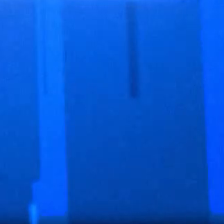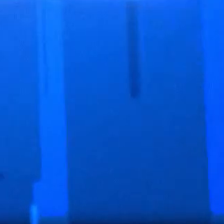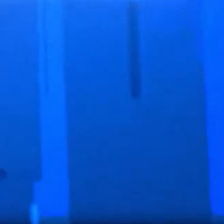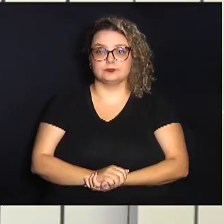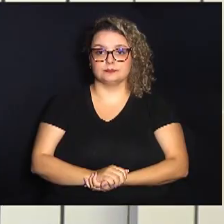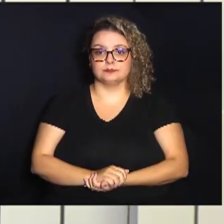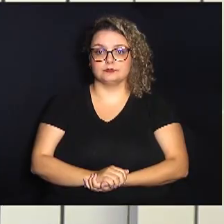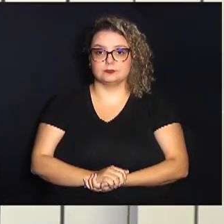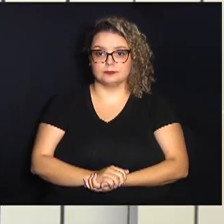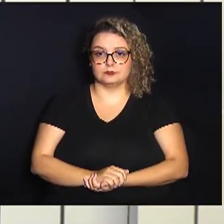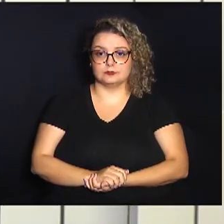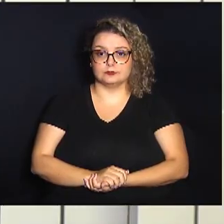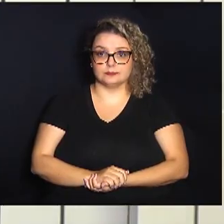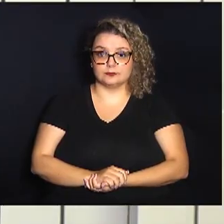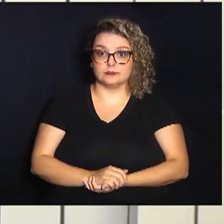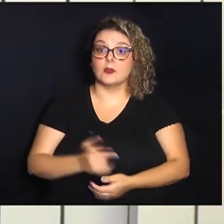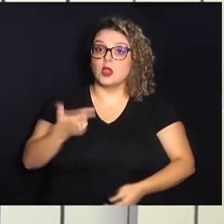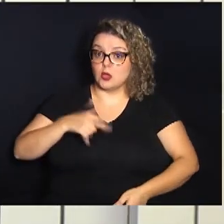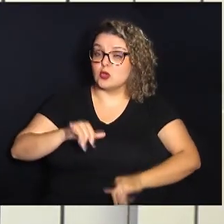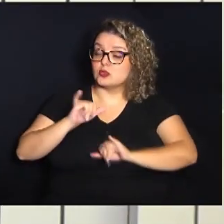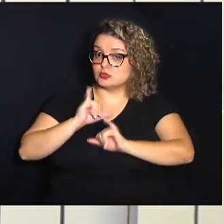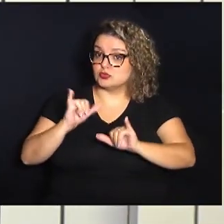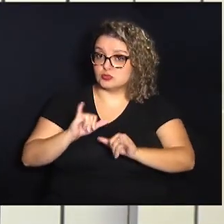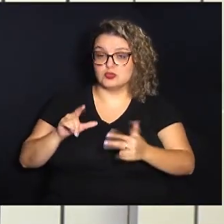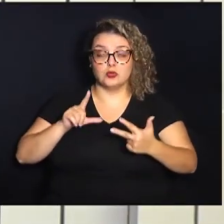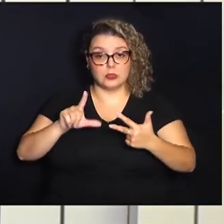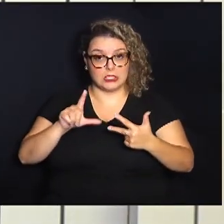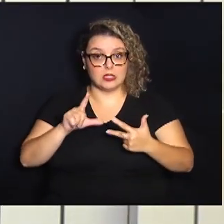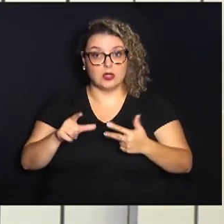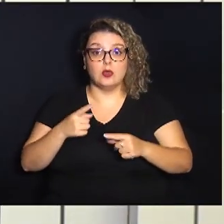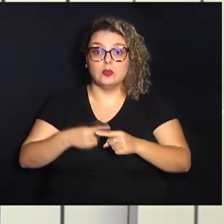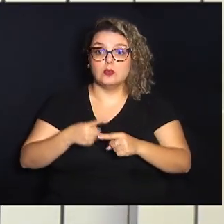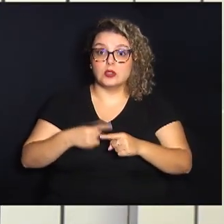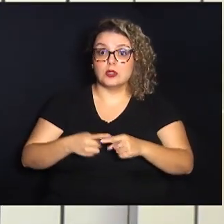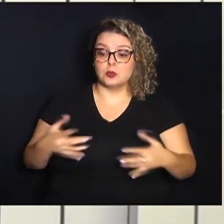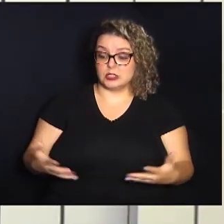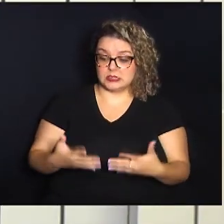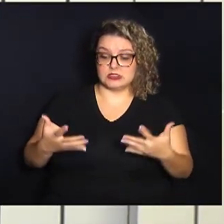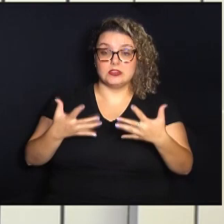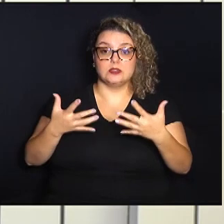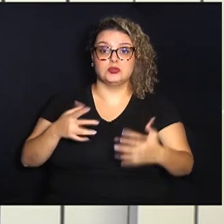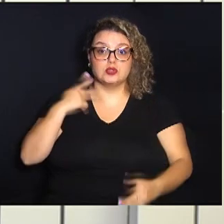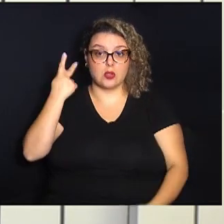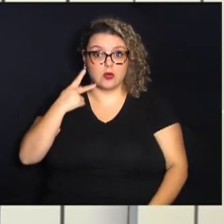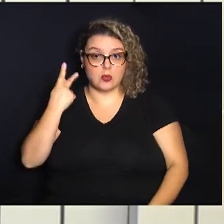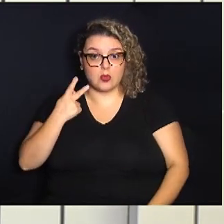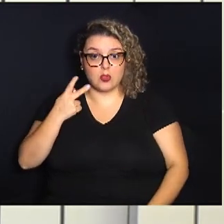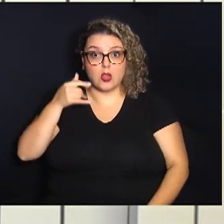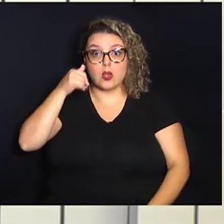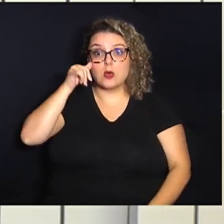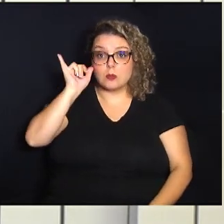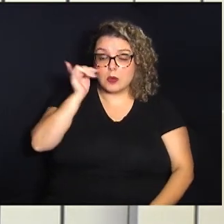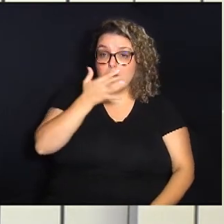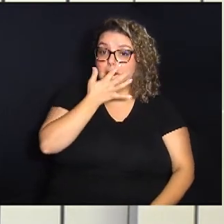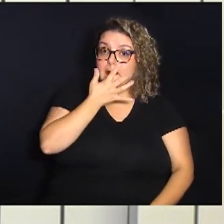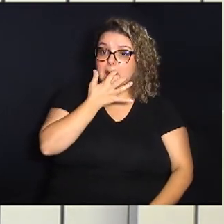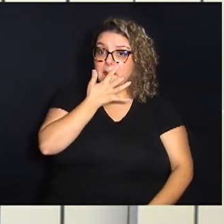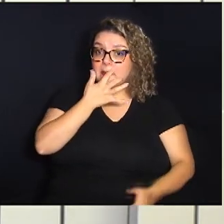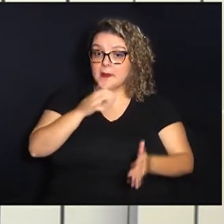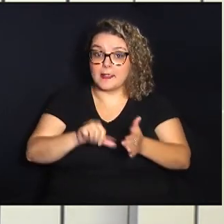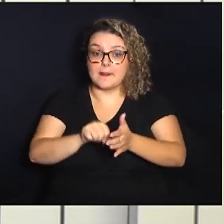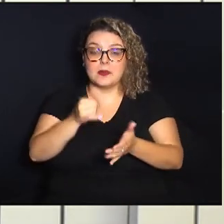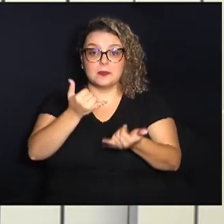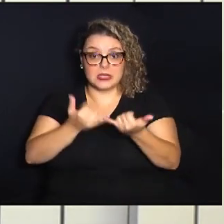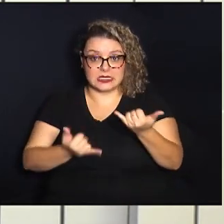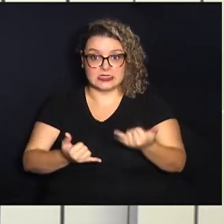Vamos com as notícias do Legislativo, porque por iniciativa do vereador Paulo Búfalo, a primeira parte